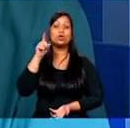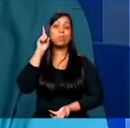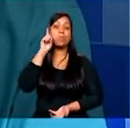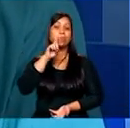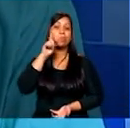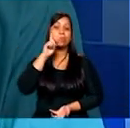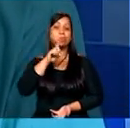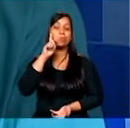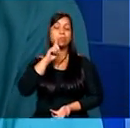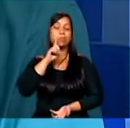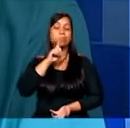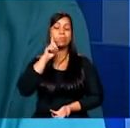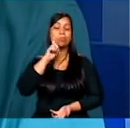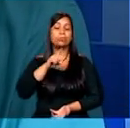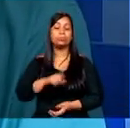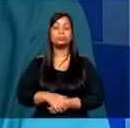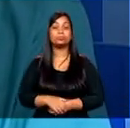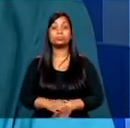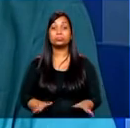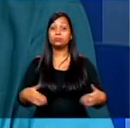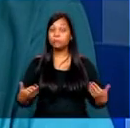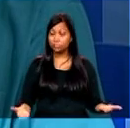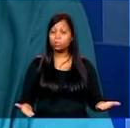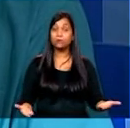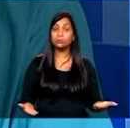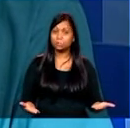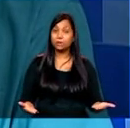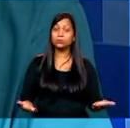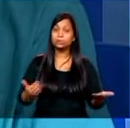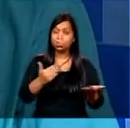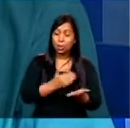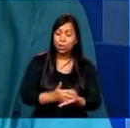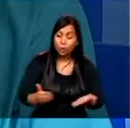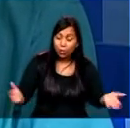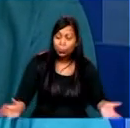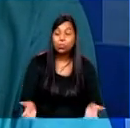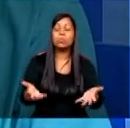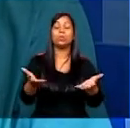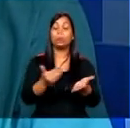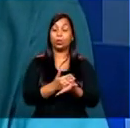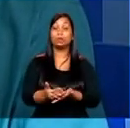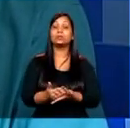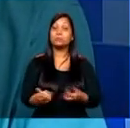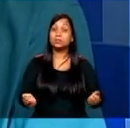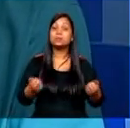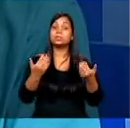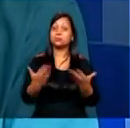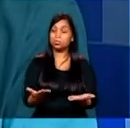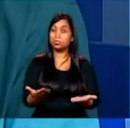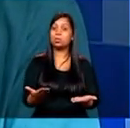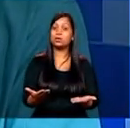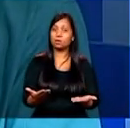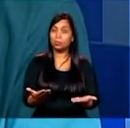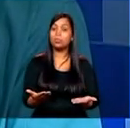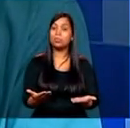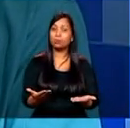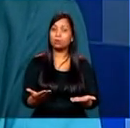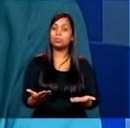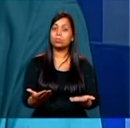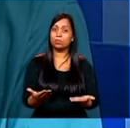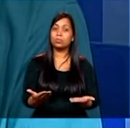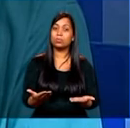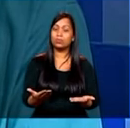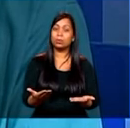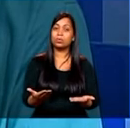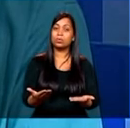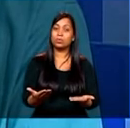inglês no UNAT, do IBIOS. Então, são iniciativas assim, que oferecem recurso